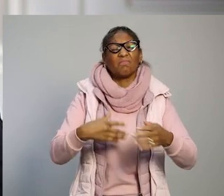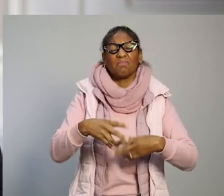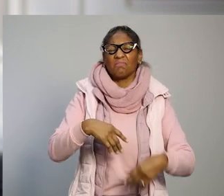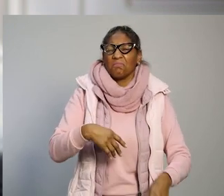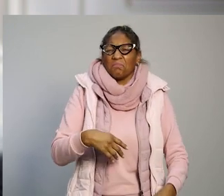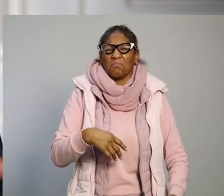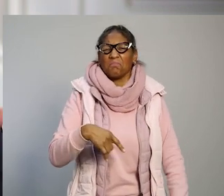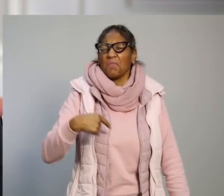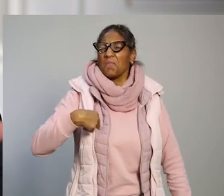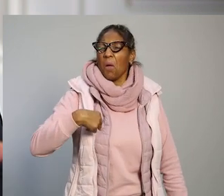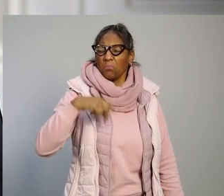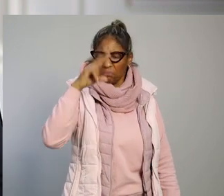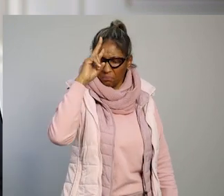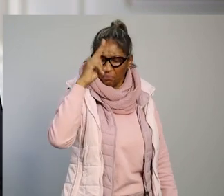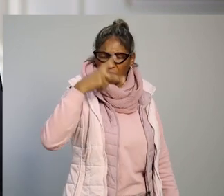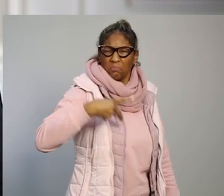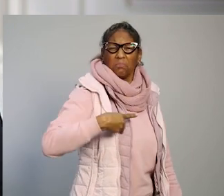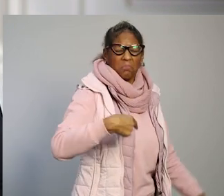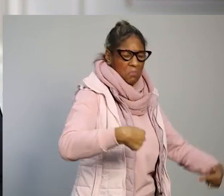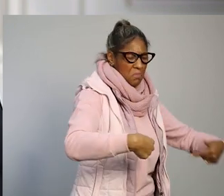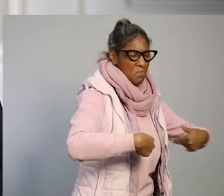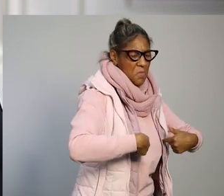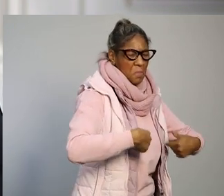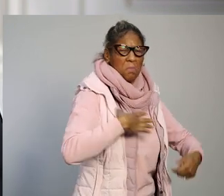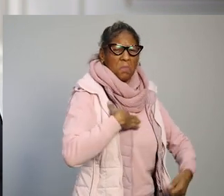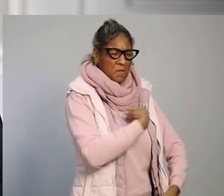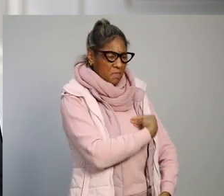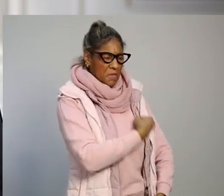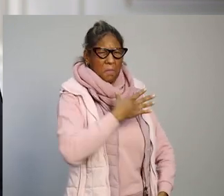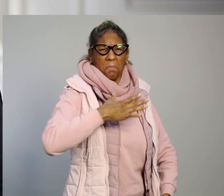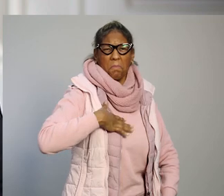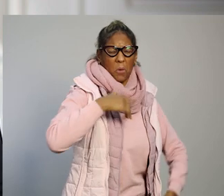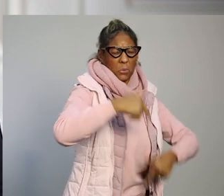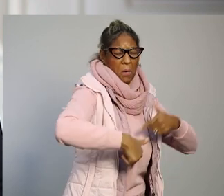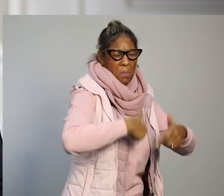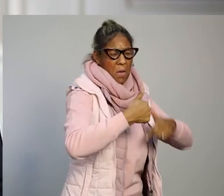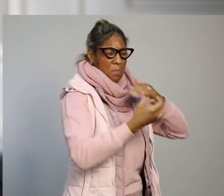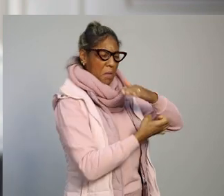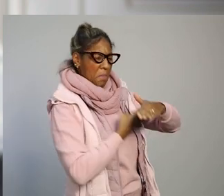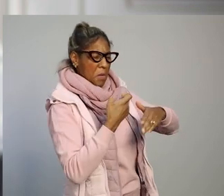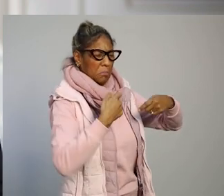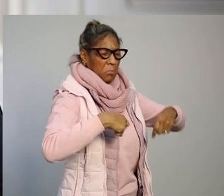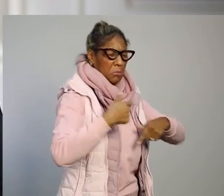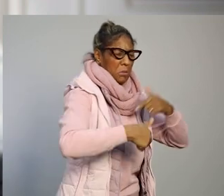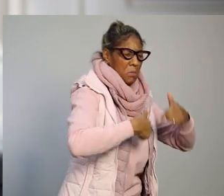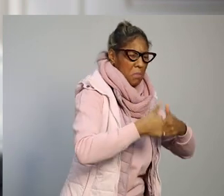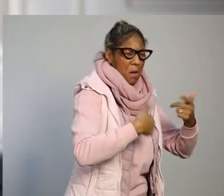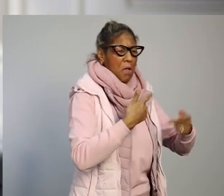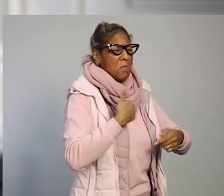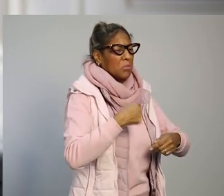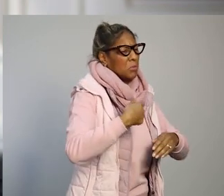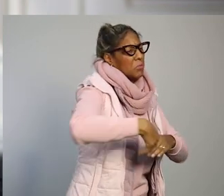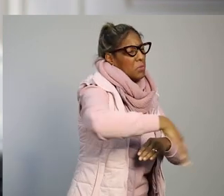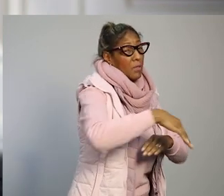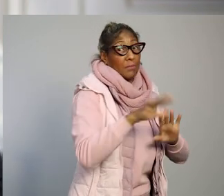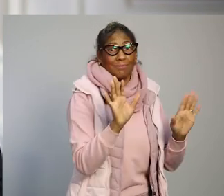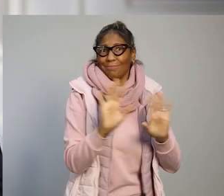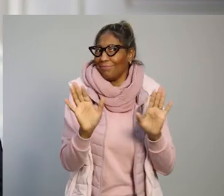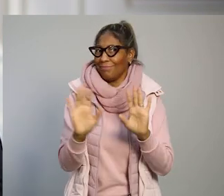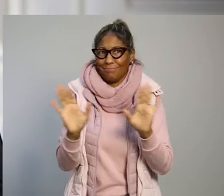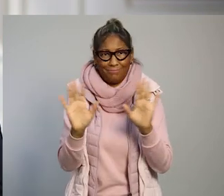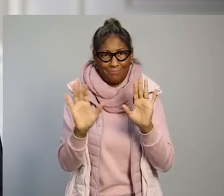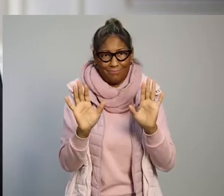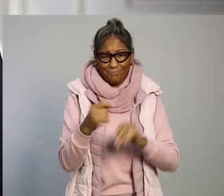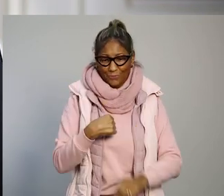ou de qualquer um pensar apenas em si, no impacto sobre a sua vida e sobre a sua atividade especificamente. É